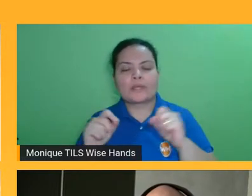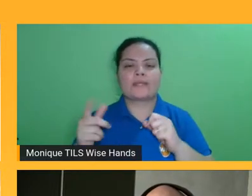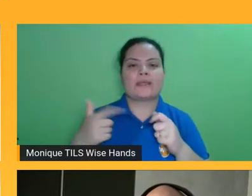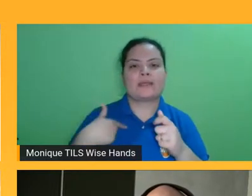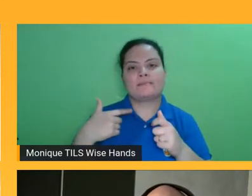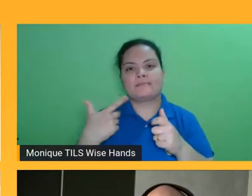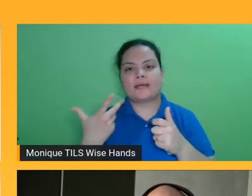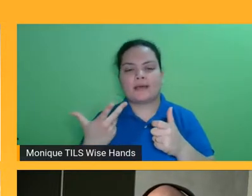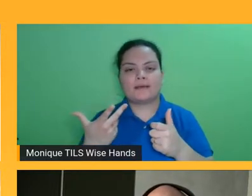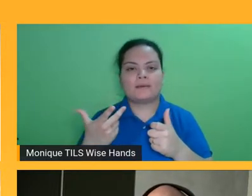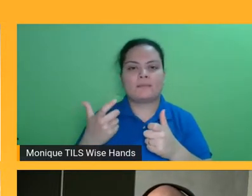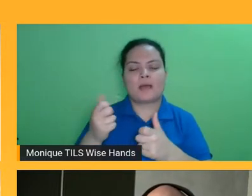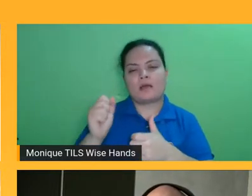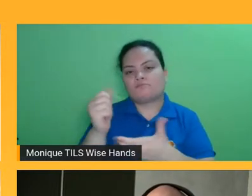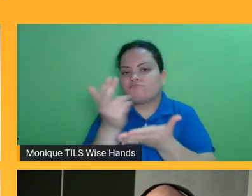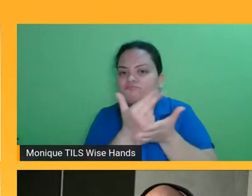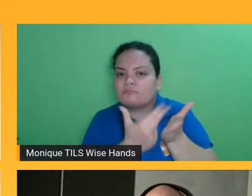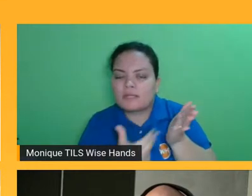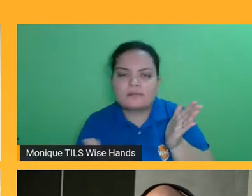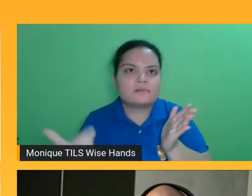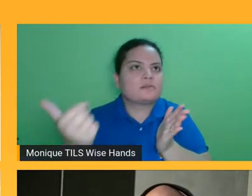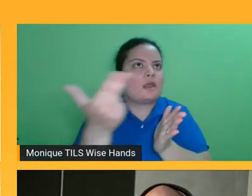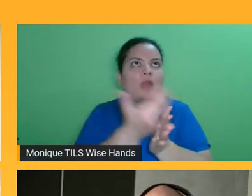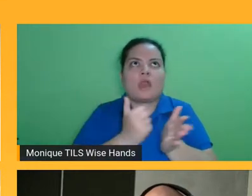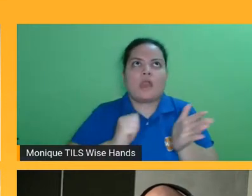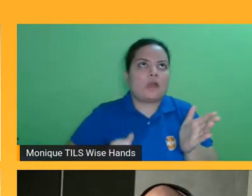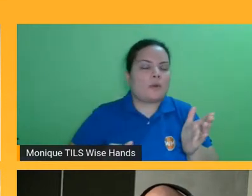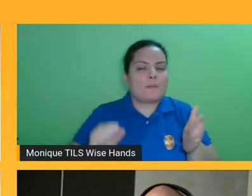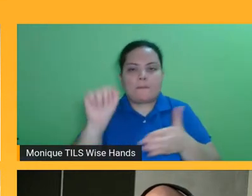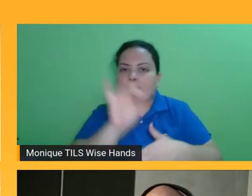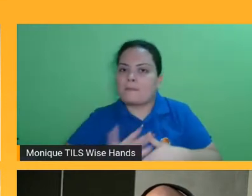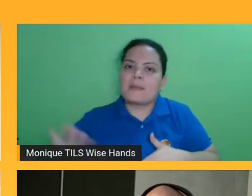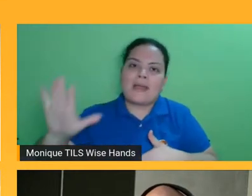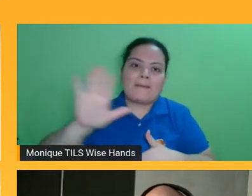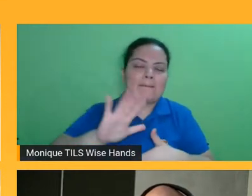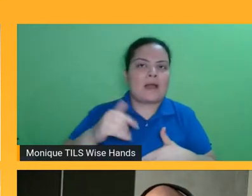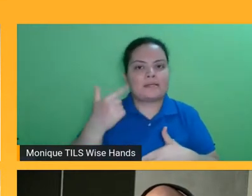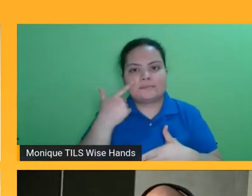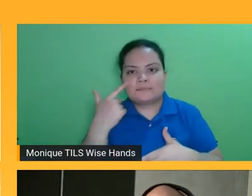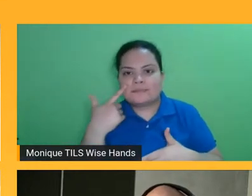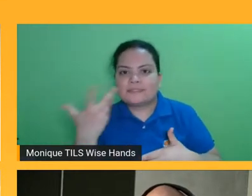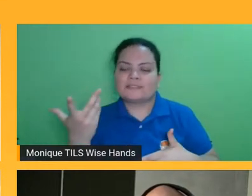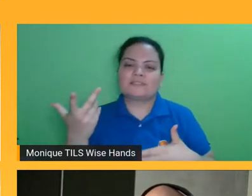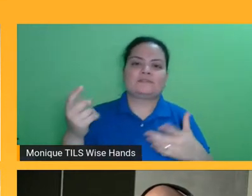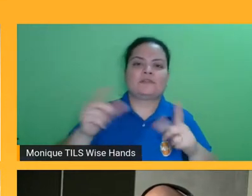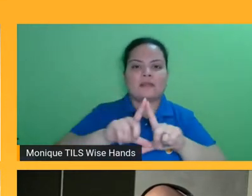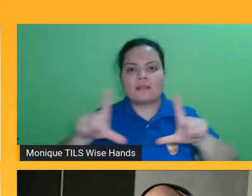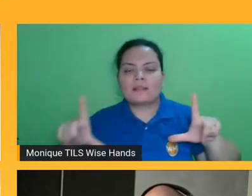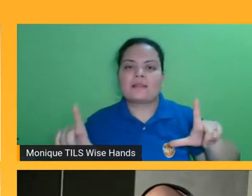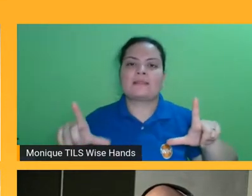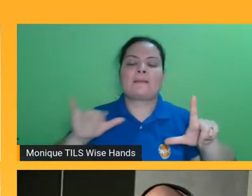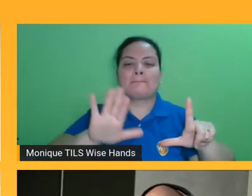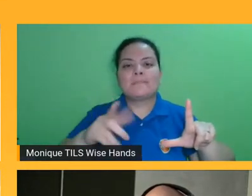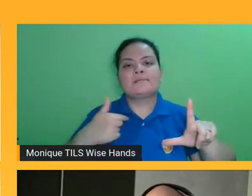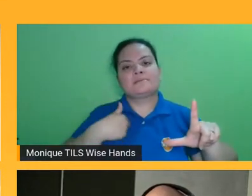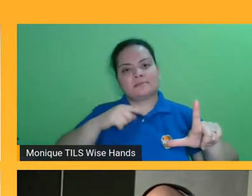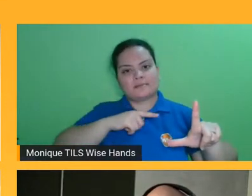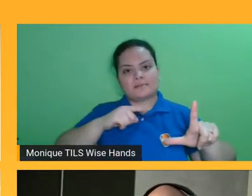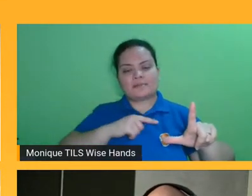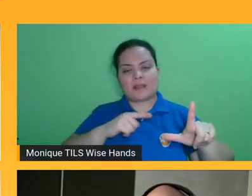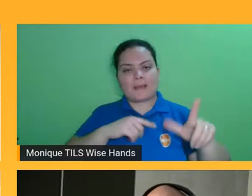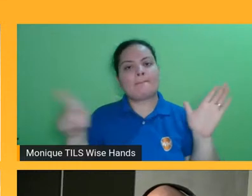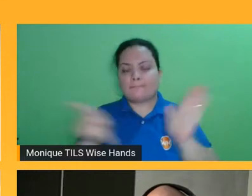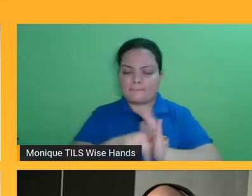sugerir uma ambientação melhor e por esse caminho, sabe, para trazer uma obra mais rica, mas não deixar de ser a literatura